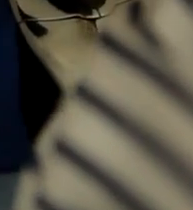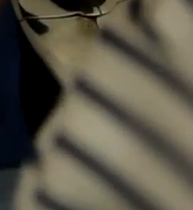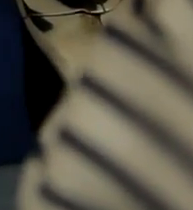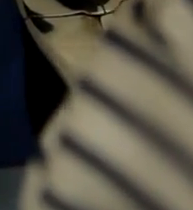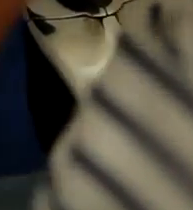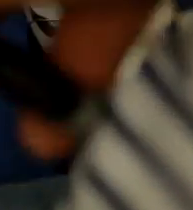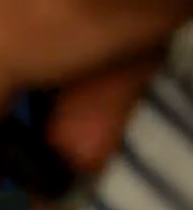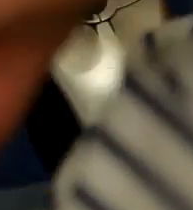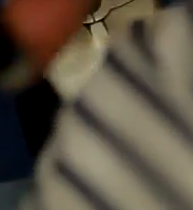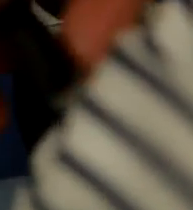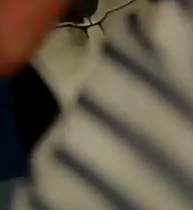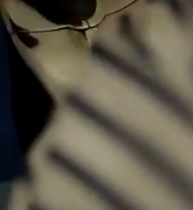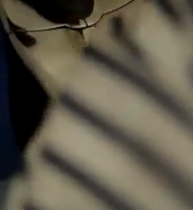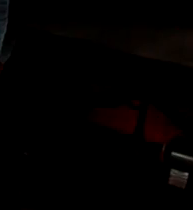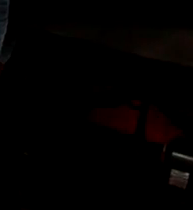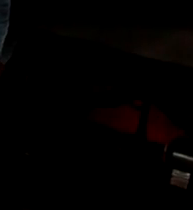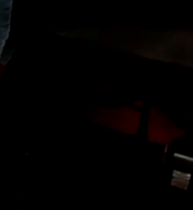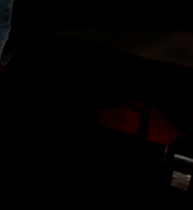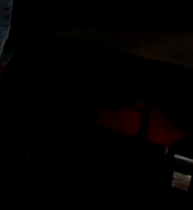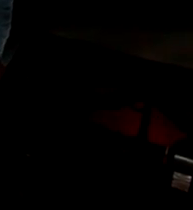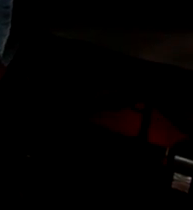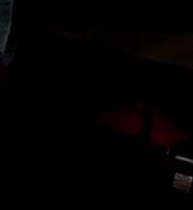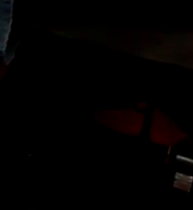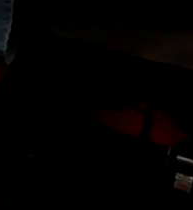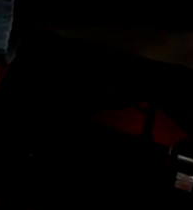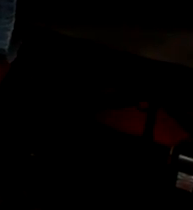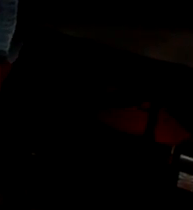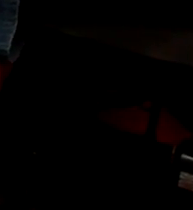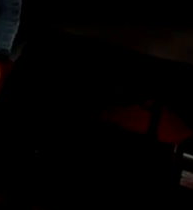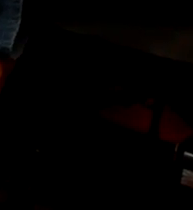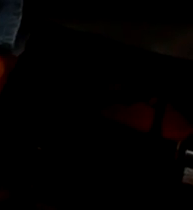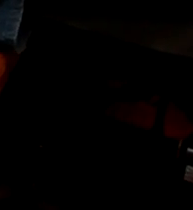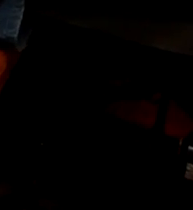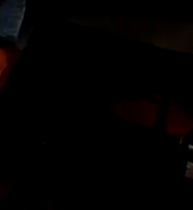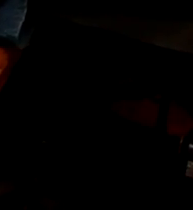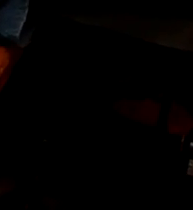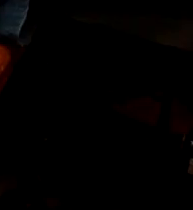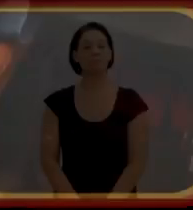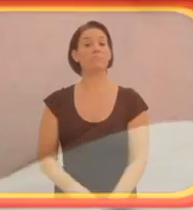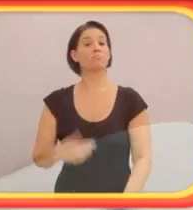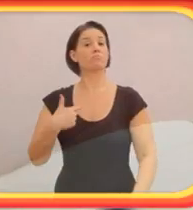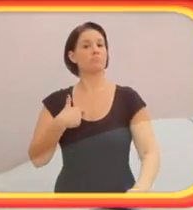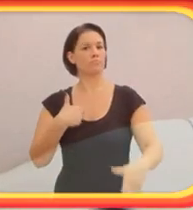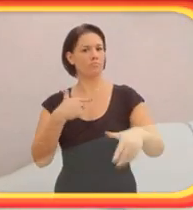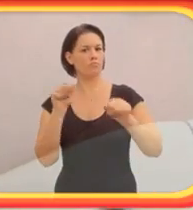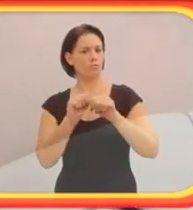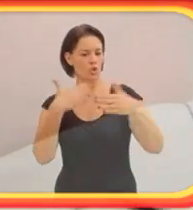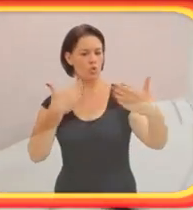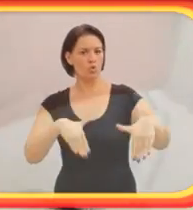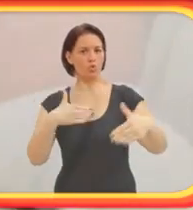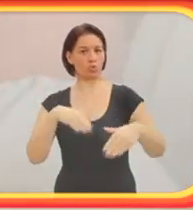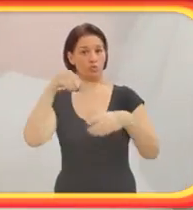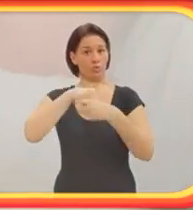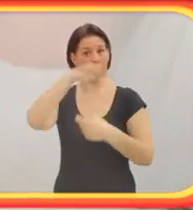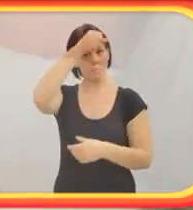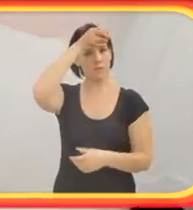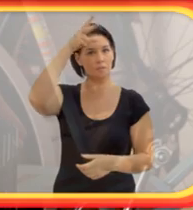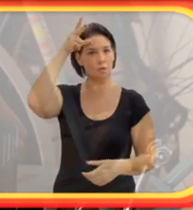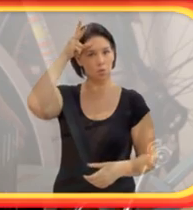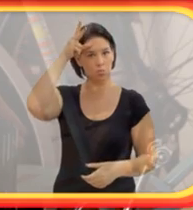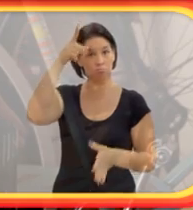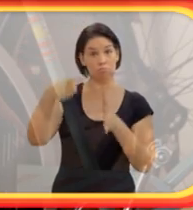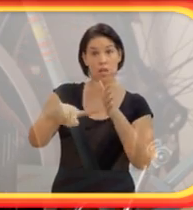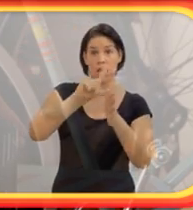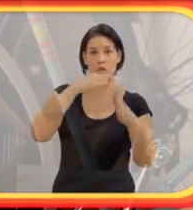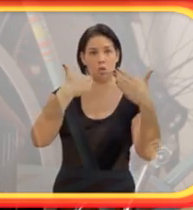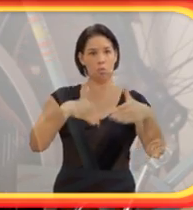de lado sobre a mesa, Eduardo digita no teclado usando a caneta com ponta de borracha. Eu fiz um concurso na prefeitura. Antes de fazer o